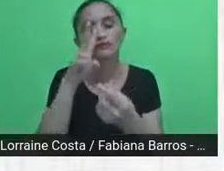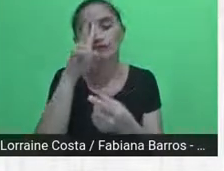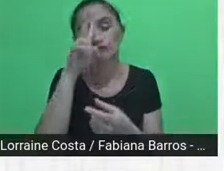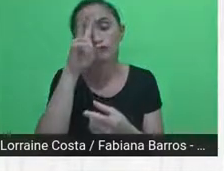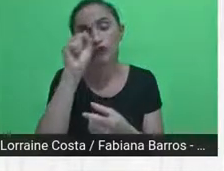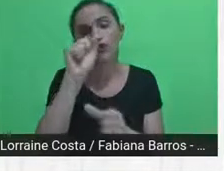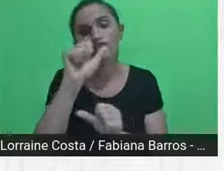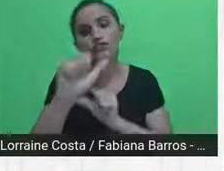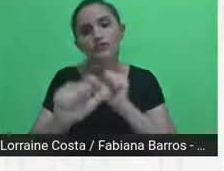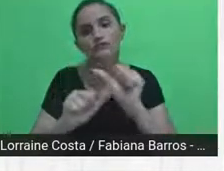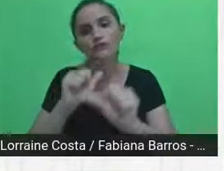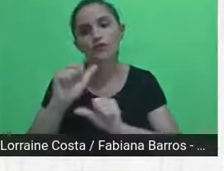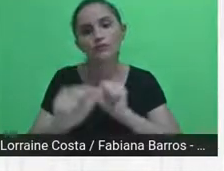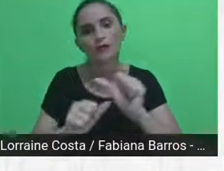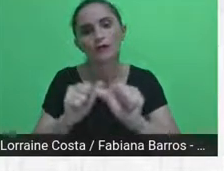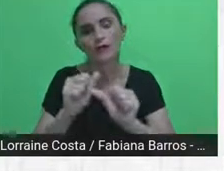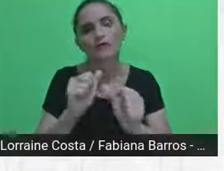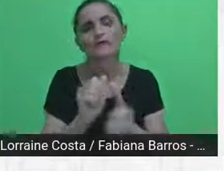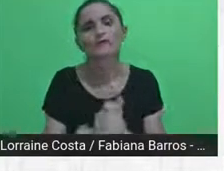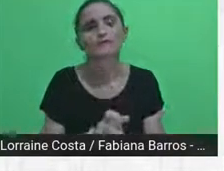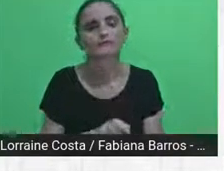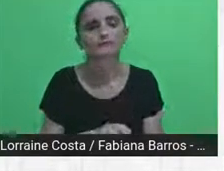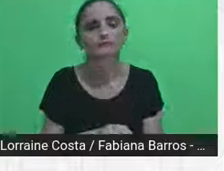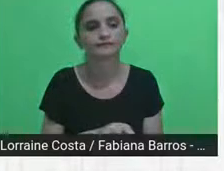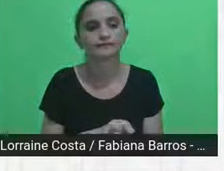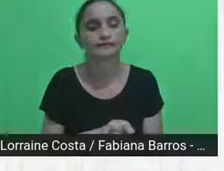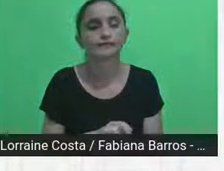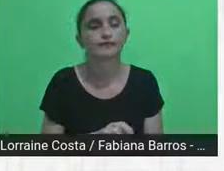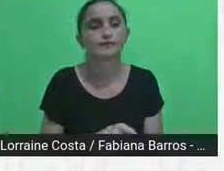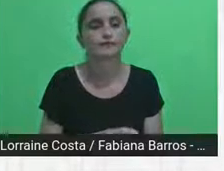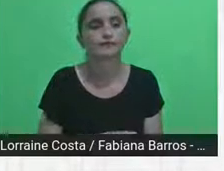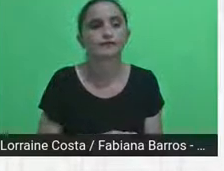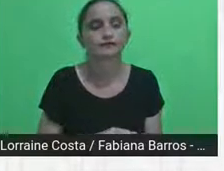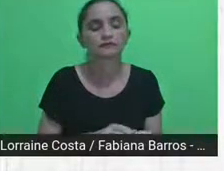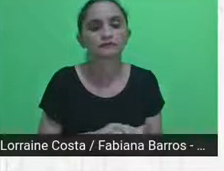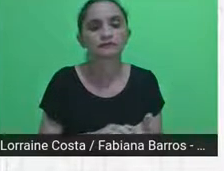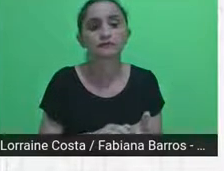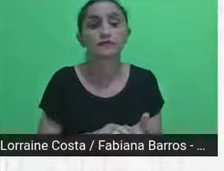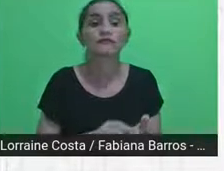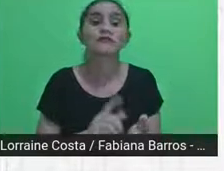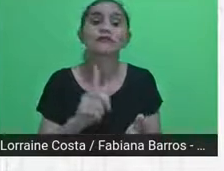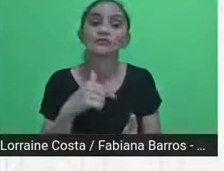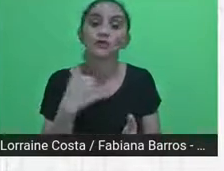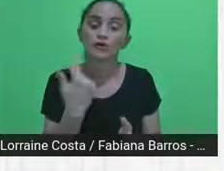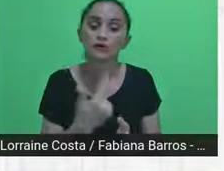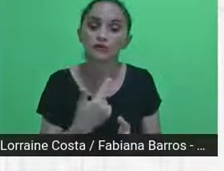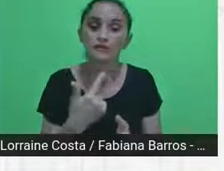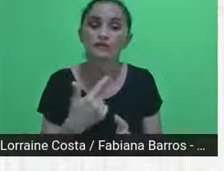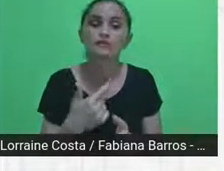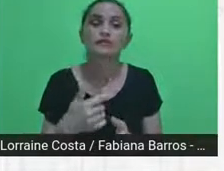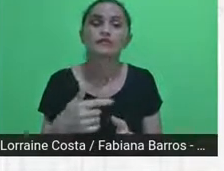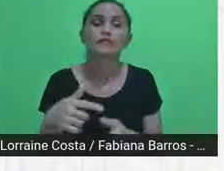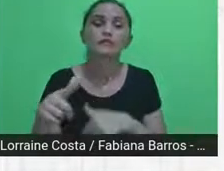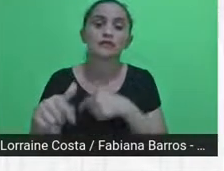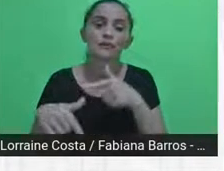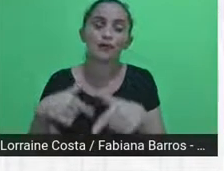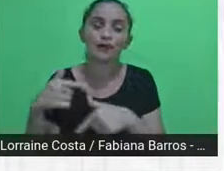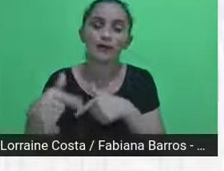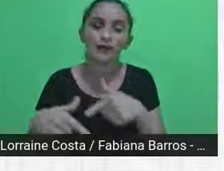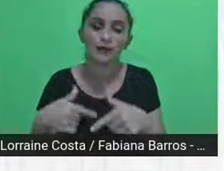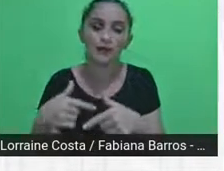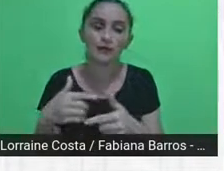aqui. Então, essa nossa residência, né, por enquanto, ela ainda está como